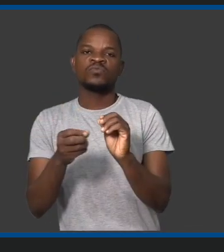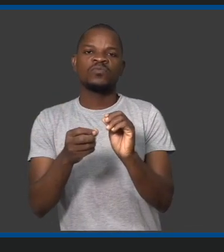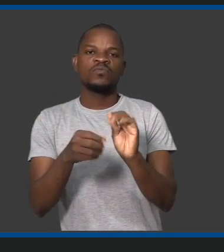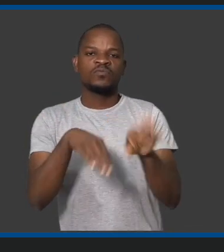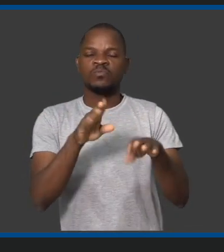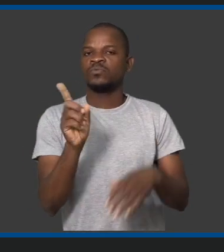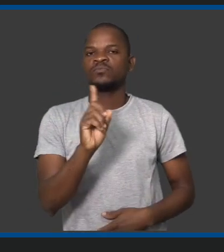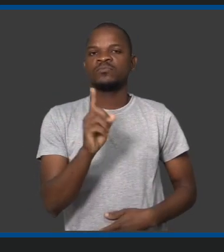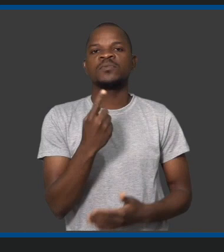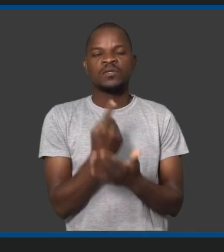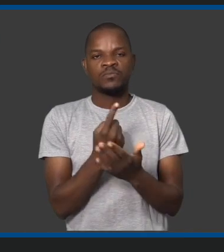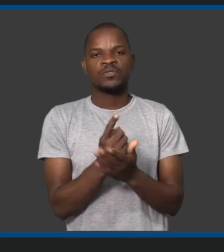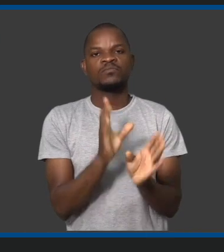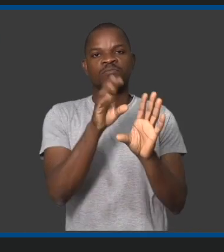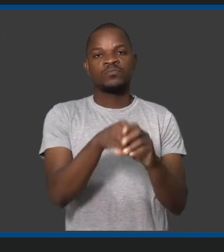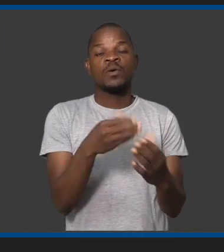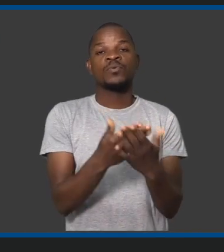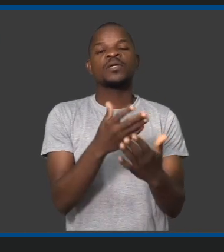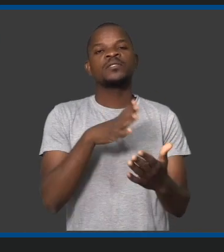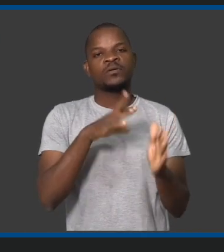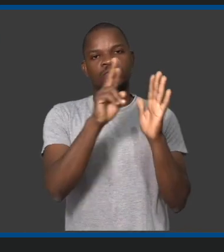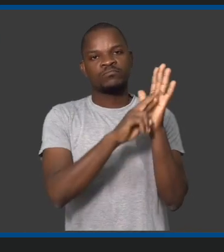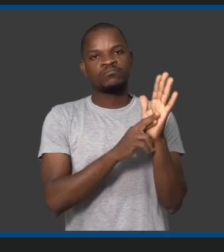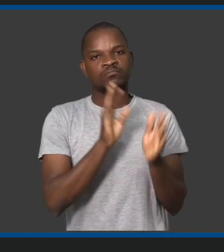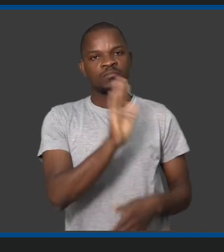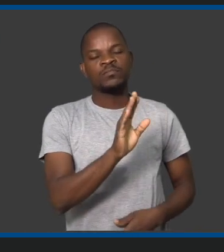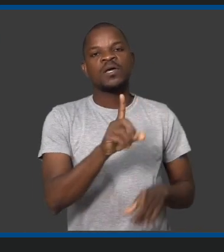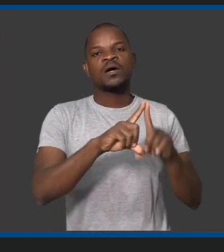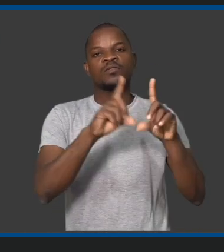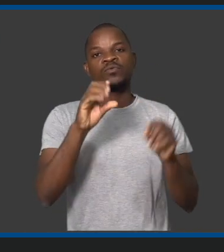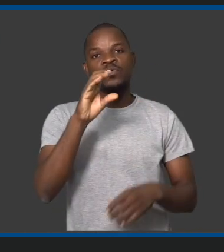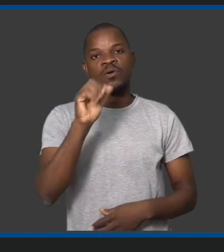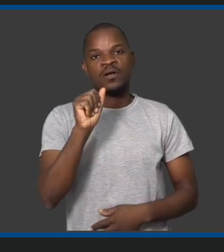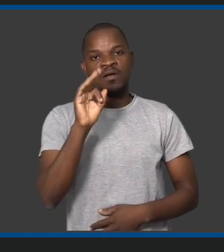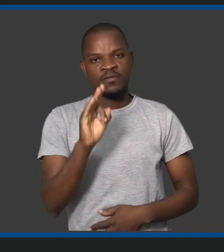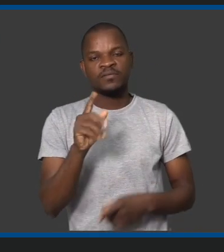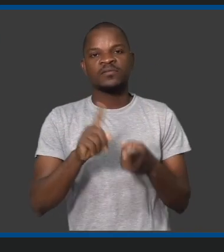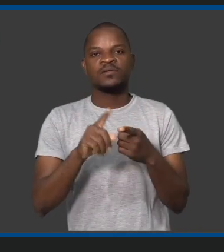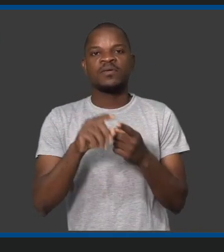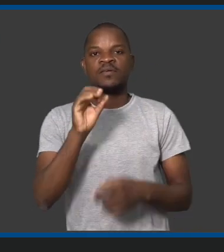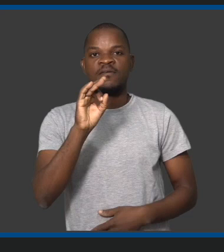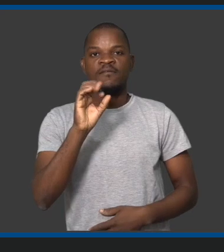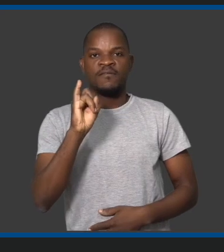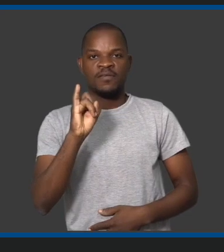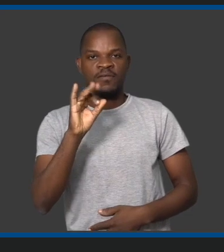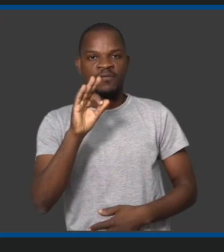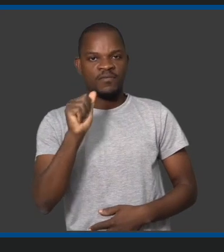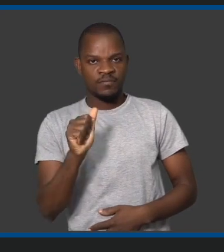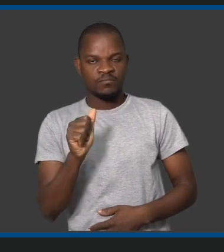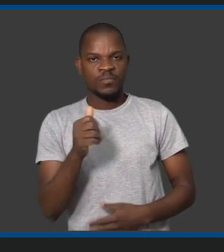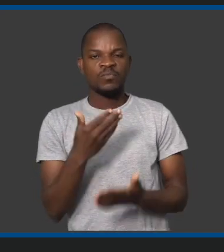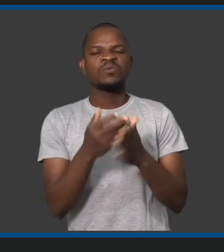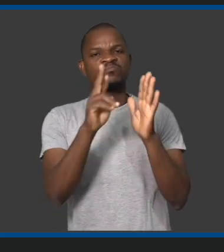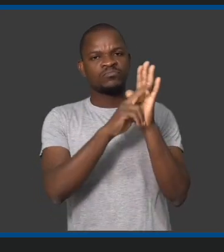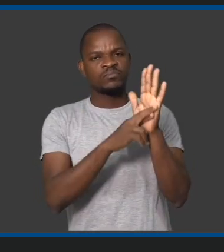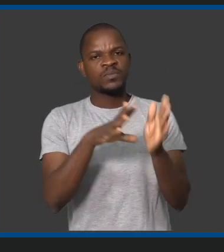porque o futebol tem regras próprias impostas pela CAF e pela FIFA. Na realidade da CAF e da FIFA